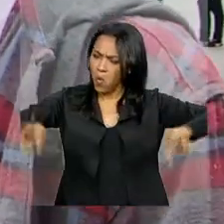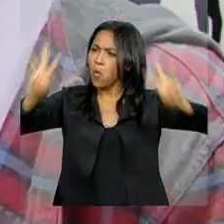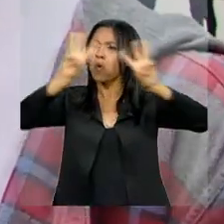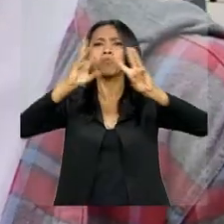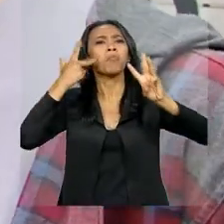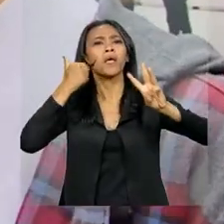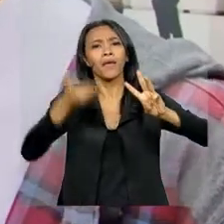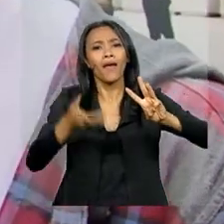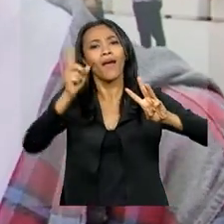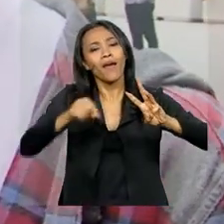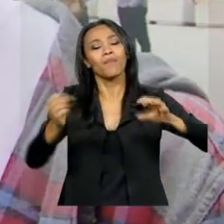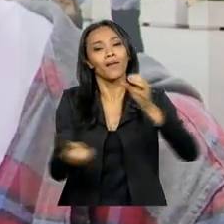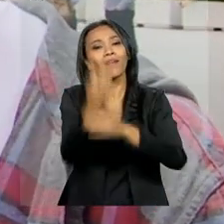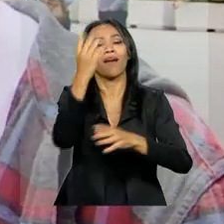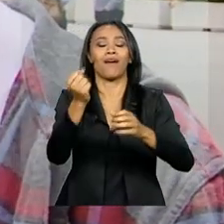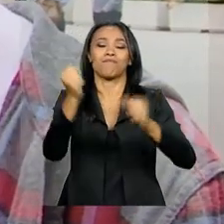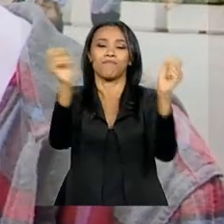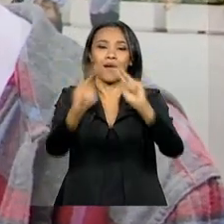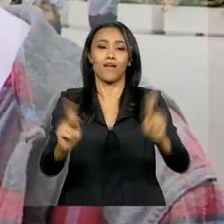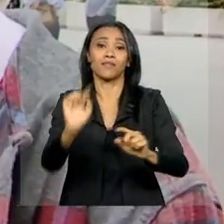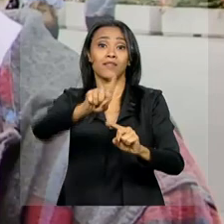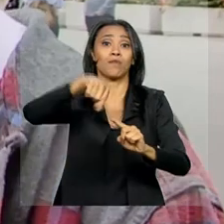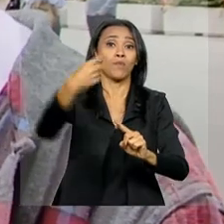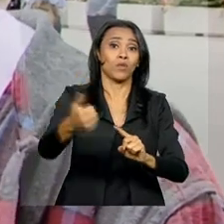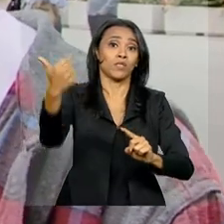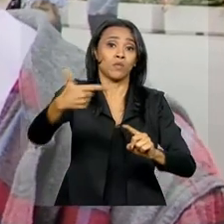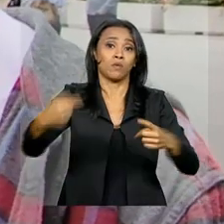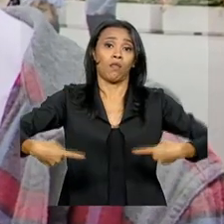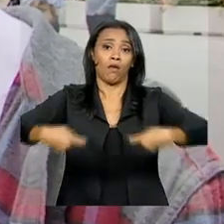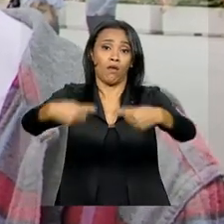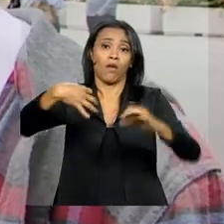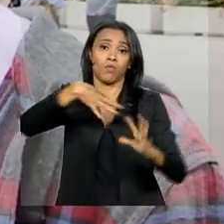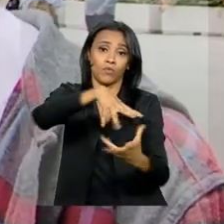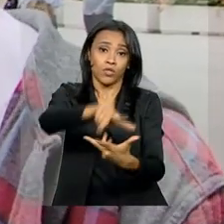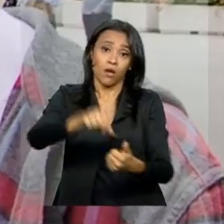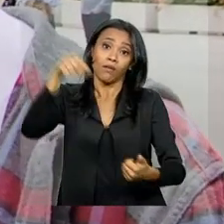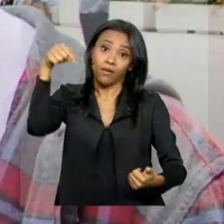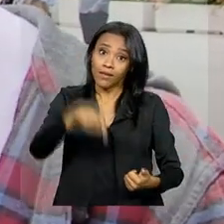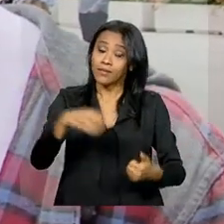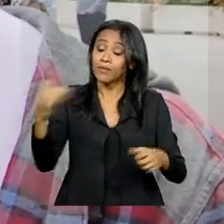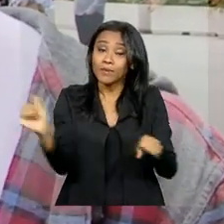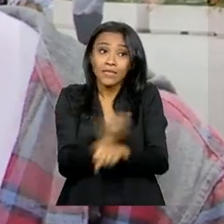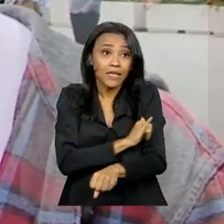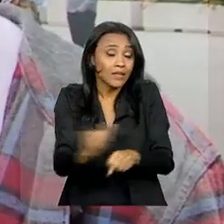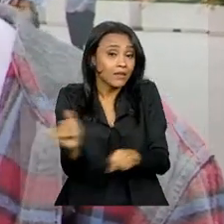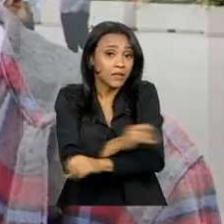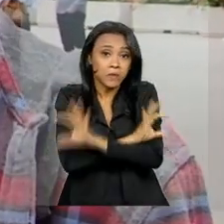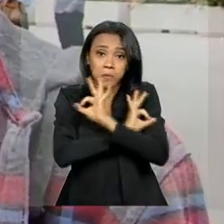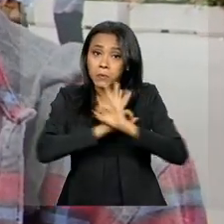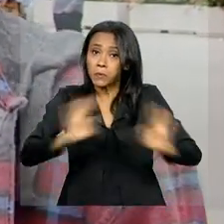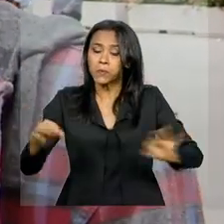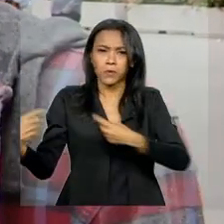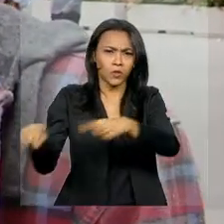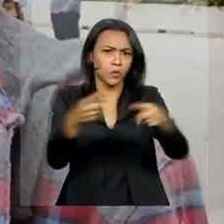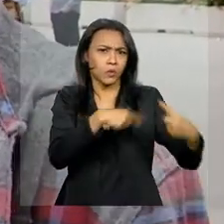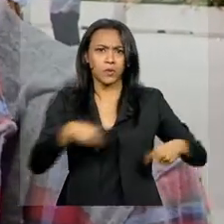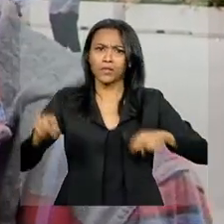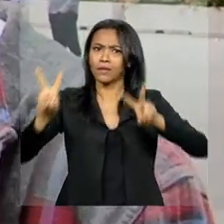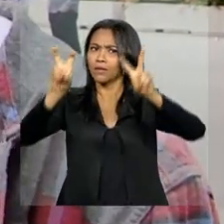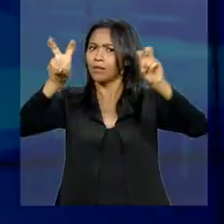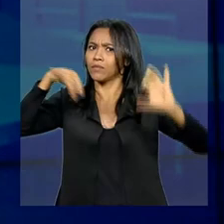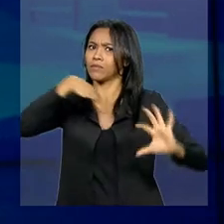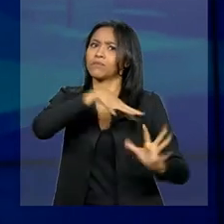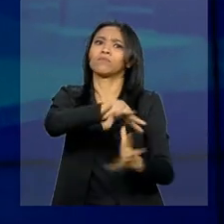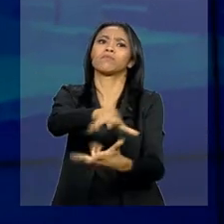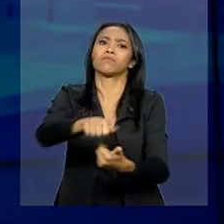nações após a Segunda Guerra Mundial. Ele acredita que a instituição é uma ferramenta importante para discutir os grandes temas globais.